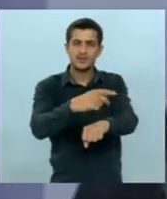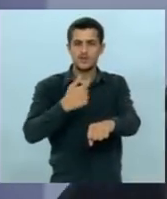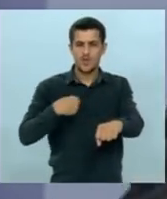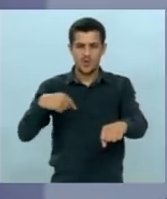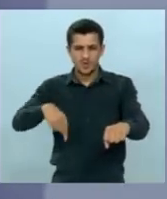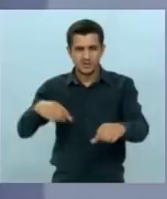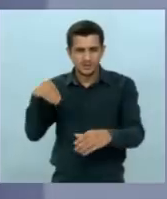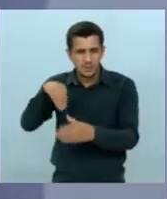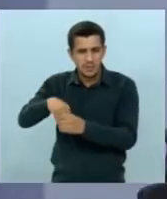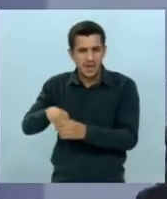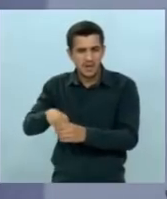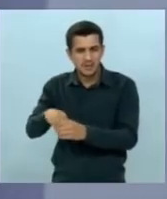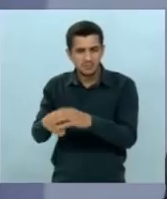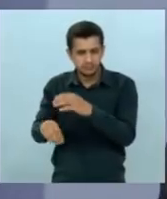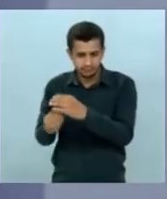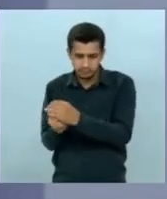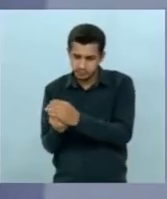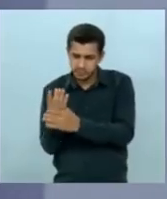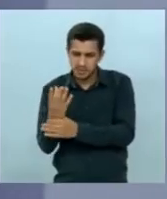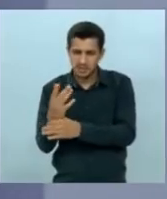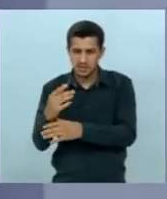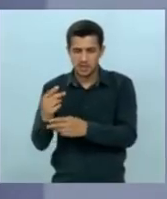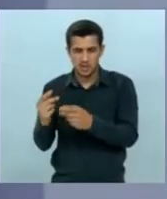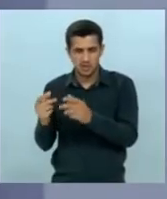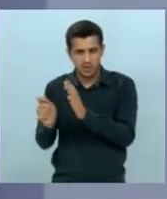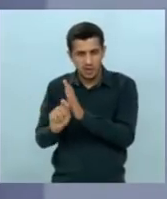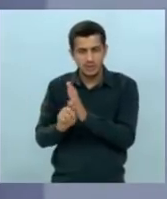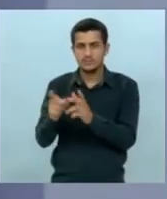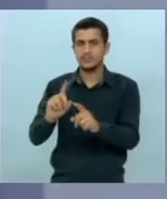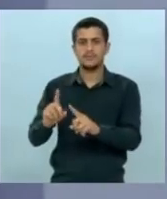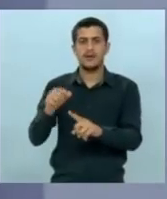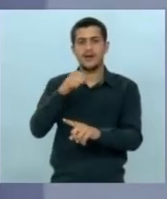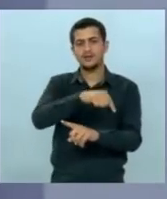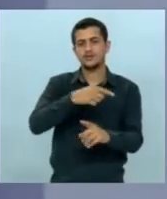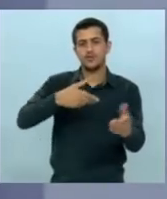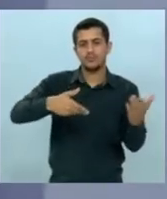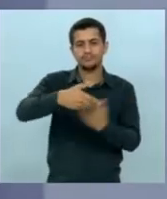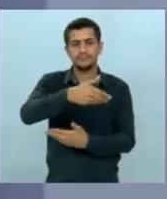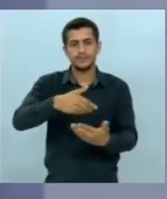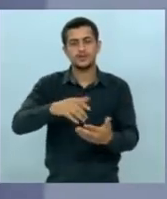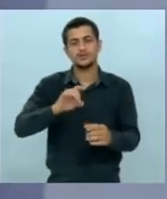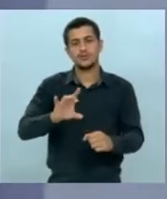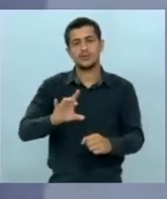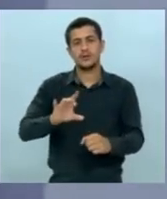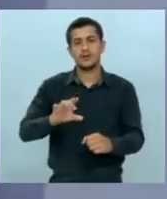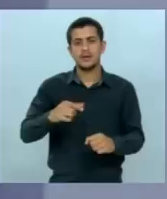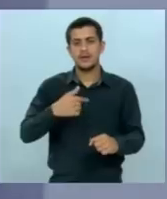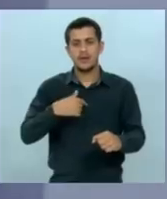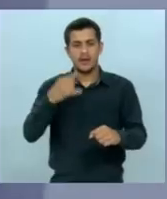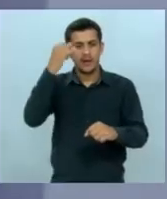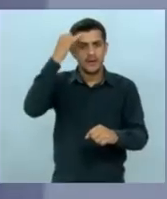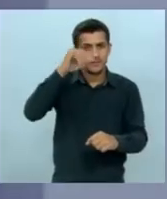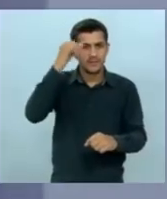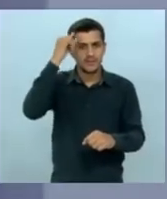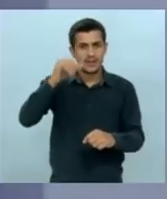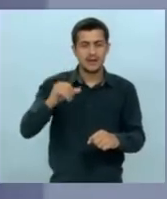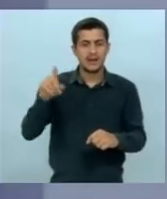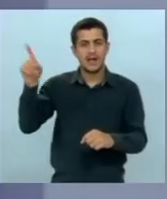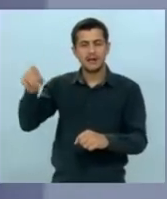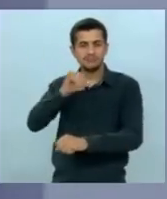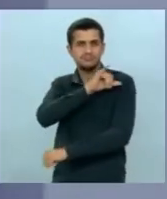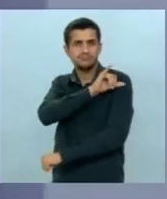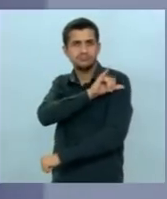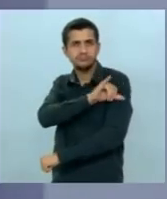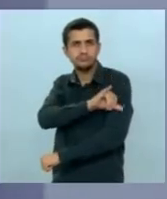drogas aqui é passagem de drogas eu disse ao ministro Júgme esses dias que não adianta querer combater o tráfico lá no morro do Rio de